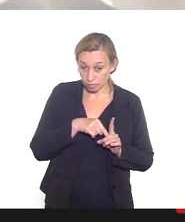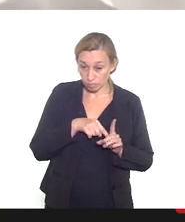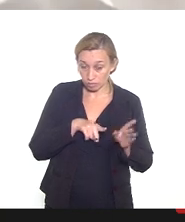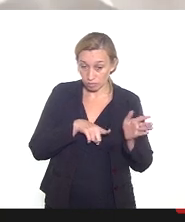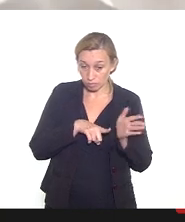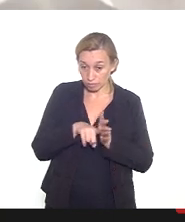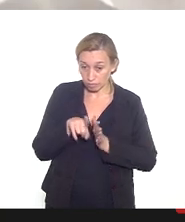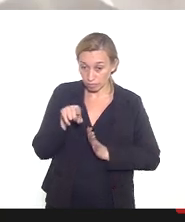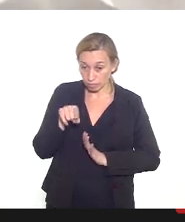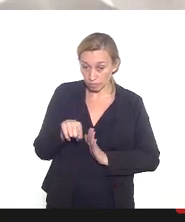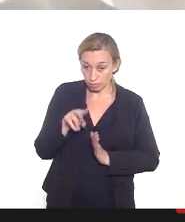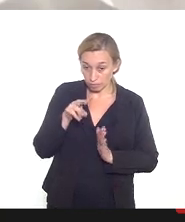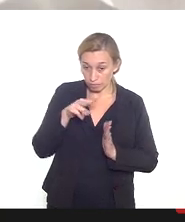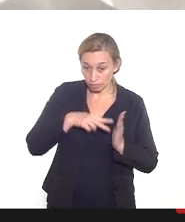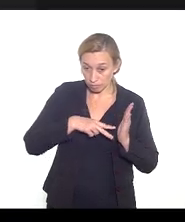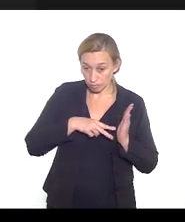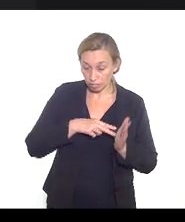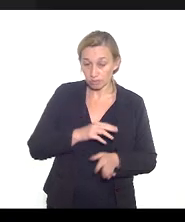pergunta dela